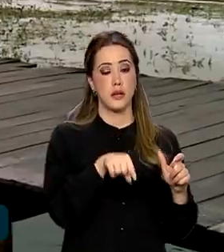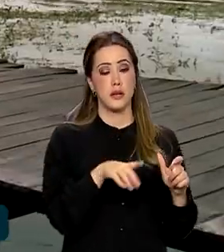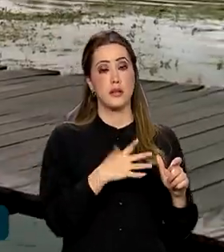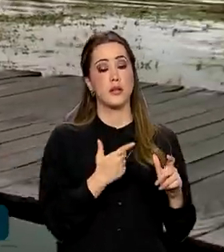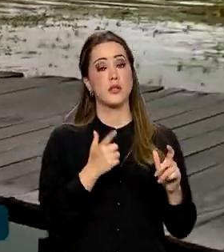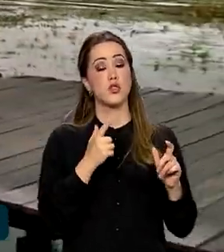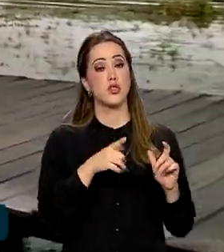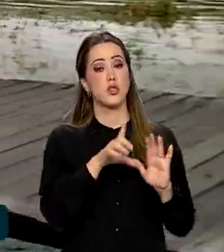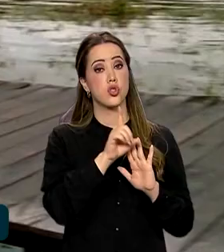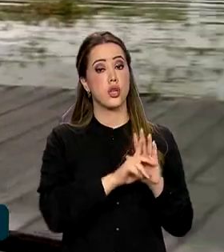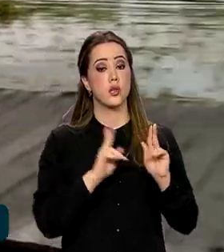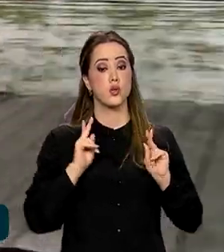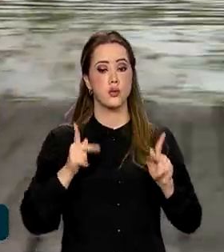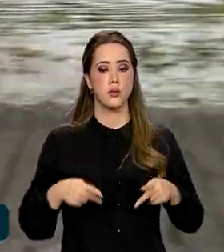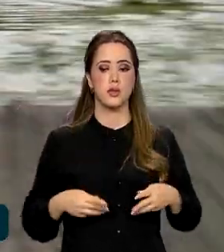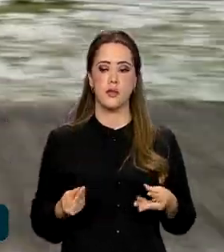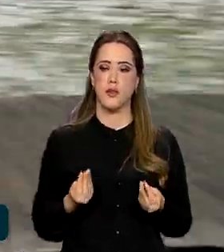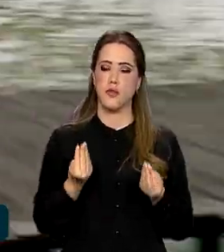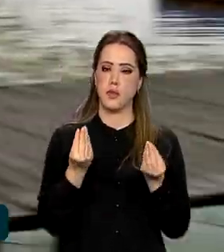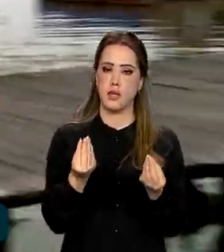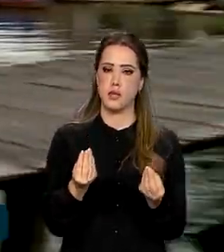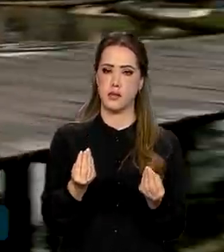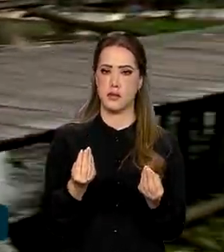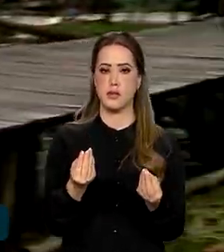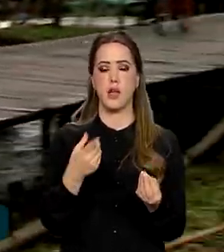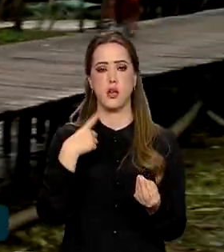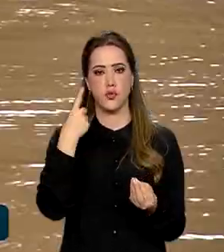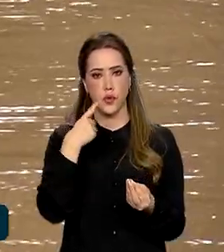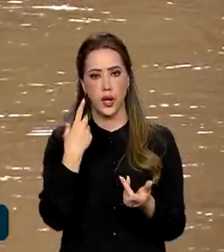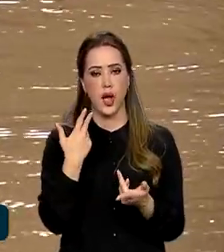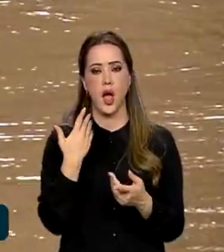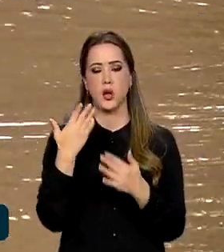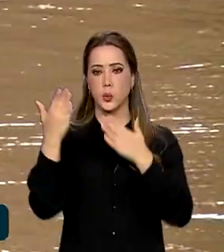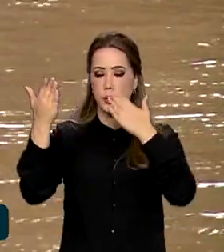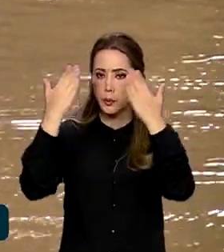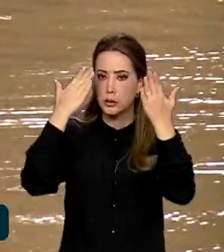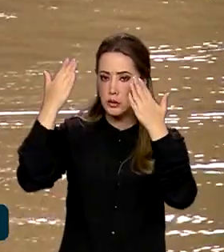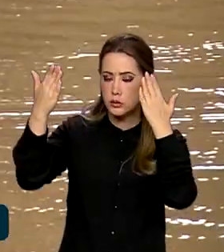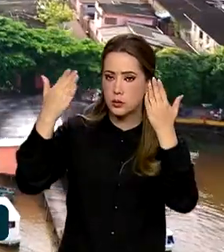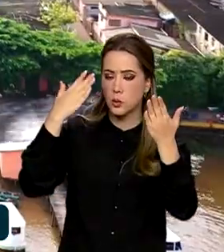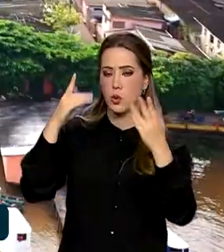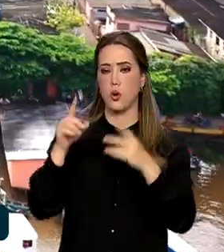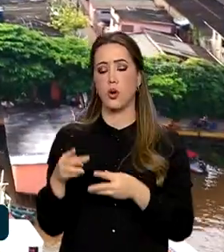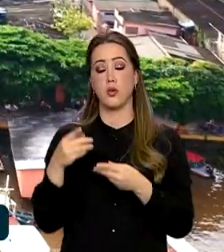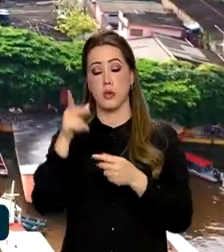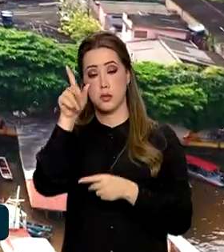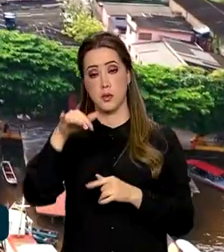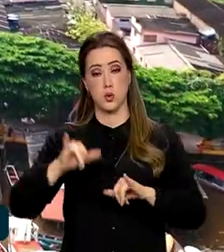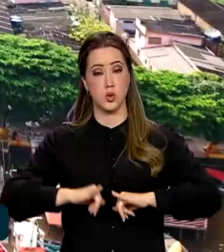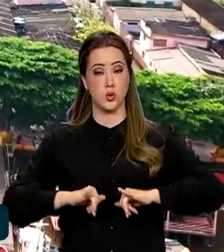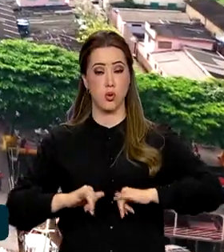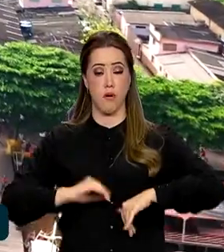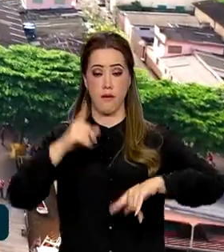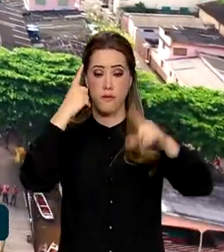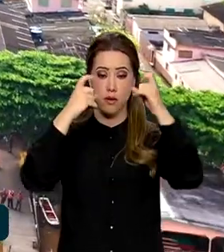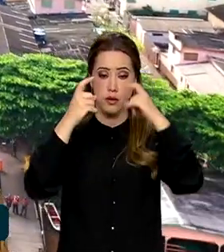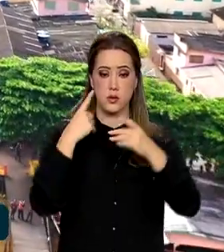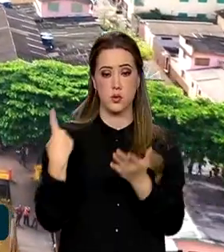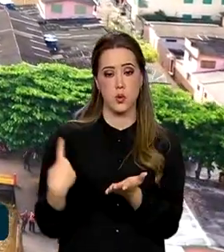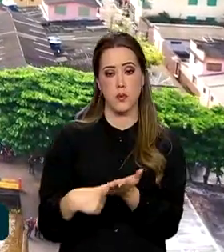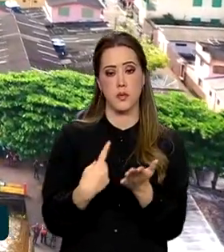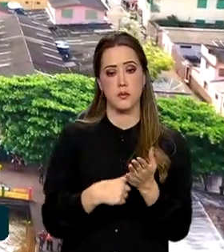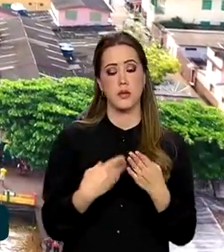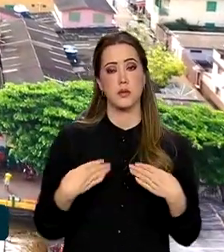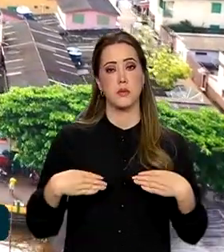direitos humanos, que vão oferecer apoio jurídico e psicológico às vítimas de violência. Um acordo entre os Ministérios do Meio